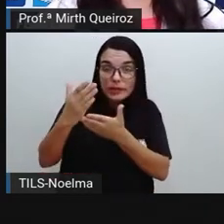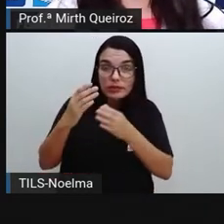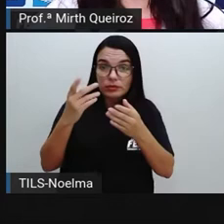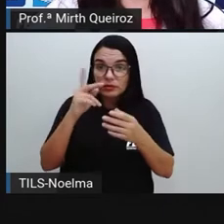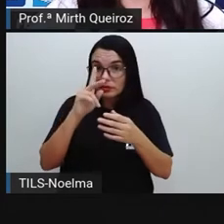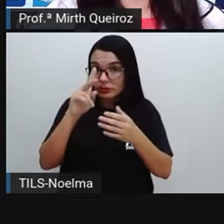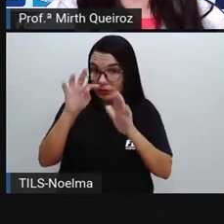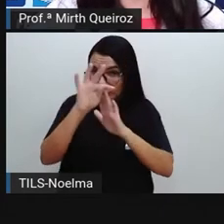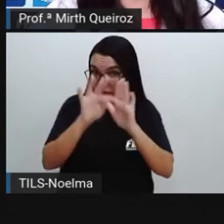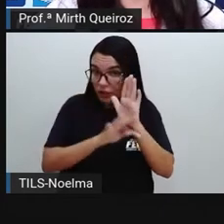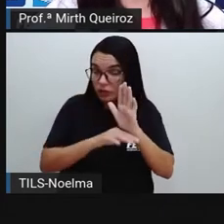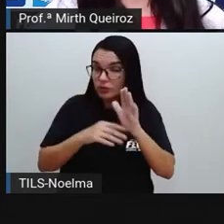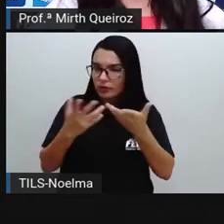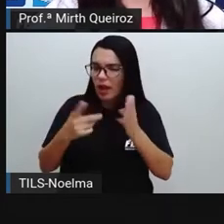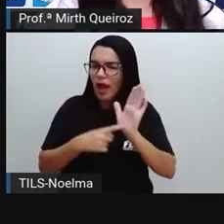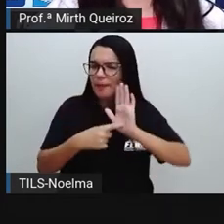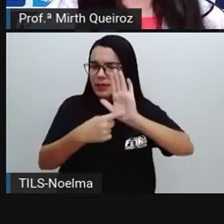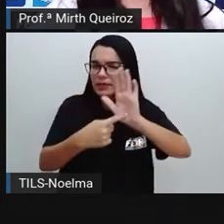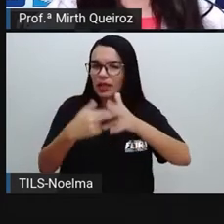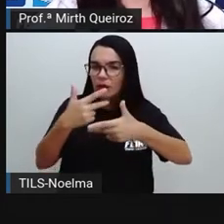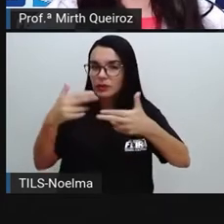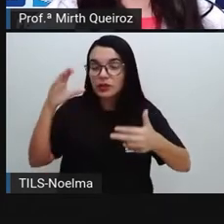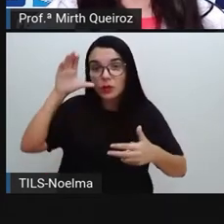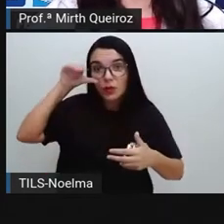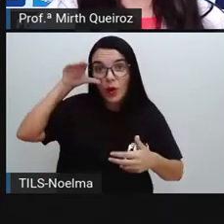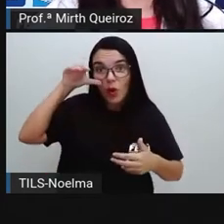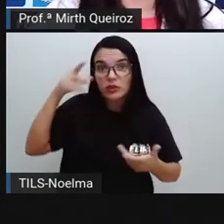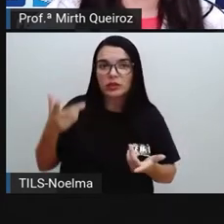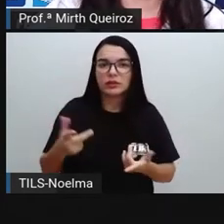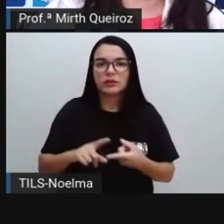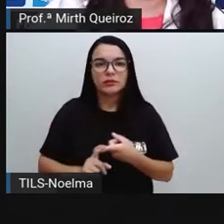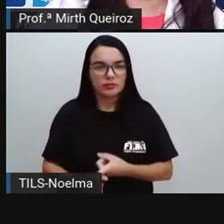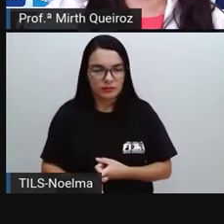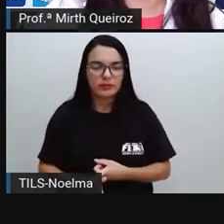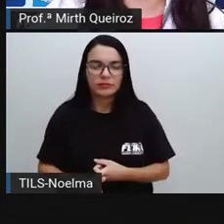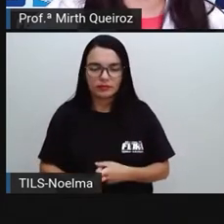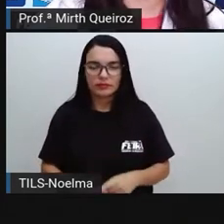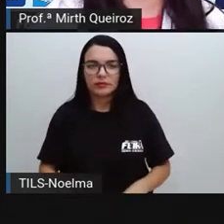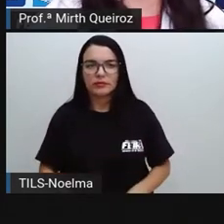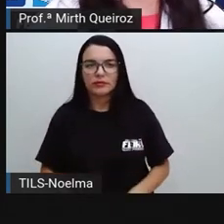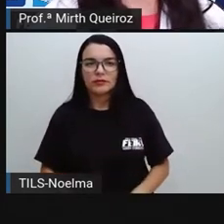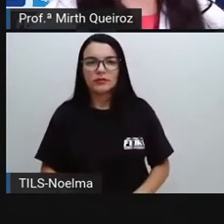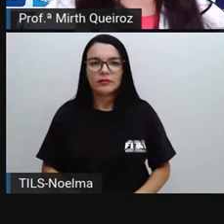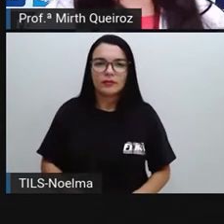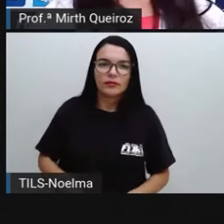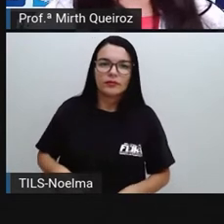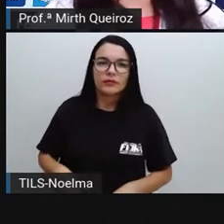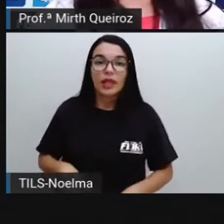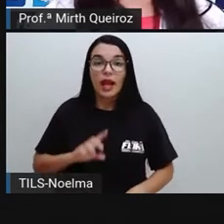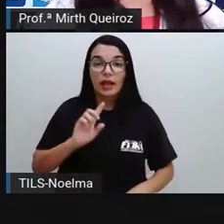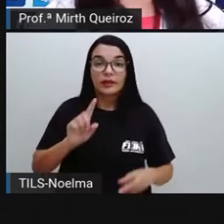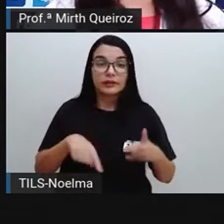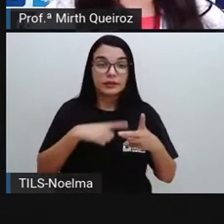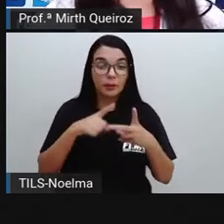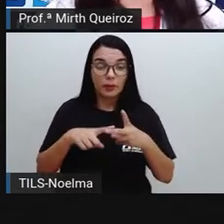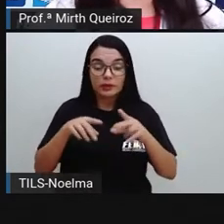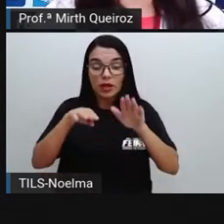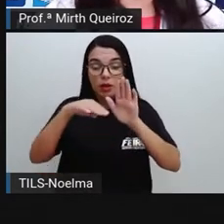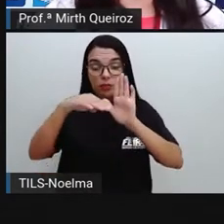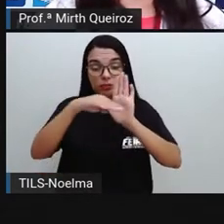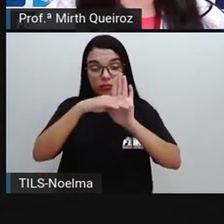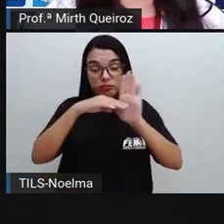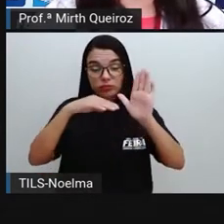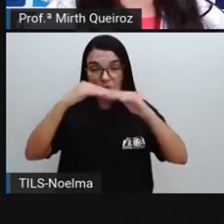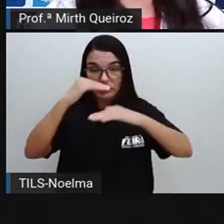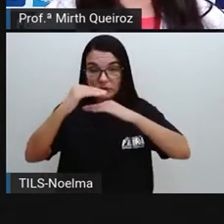informações curiosas e deixar aí o leitor mais curioso em relação ao texto. Depois, no desenvolvimento, a gente vai